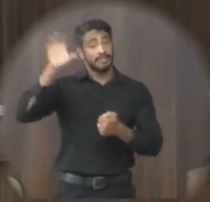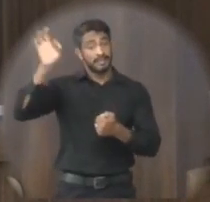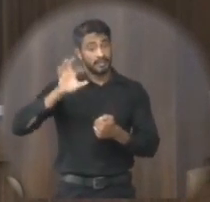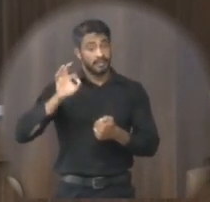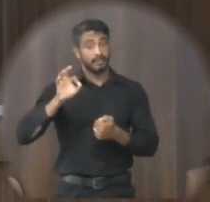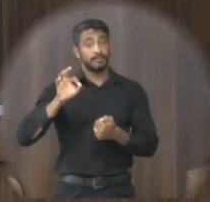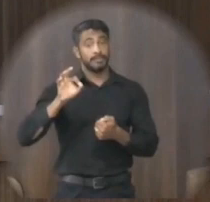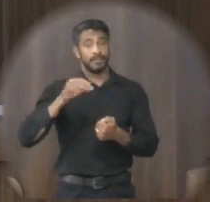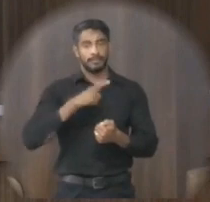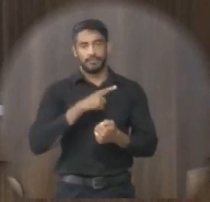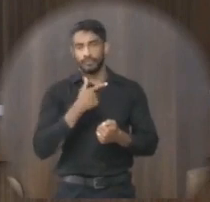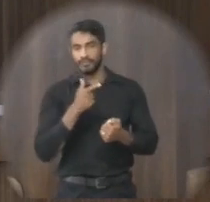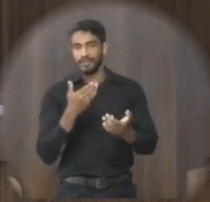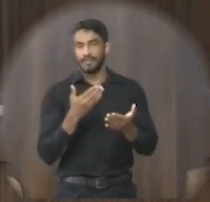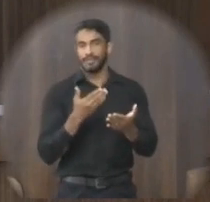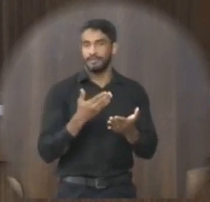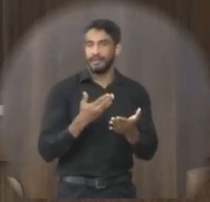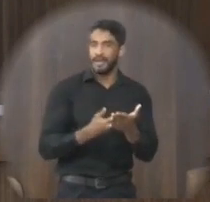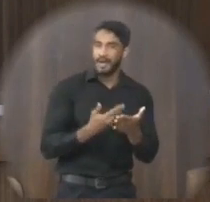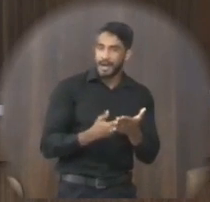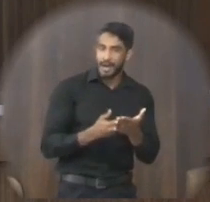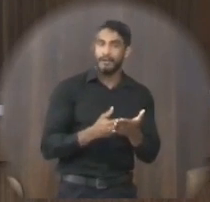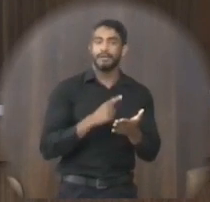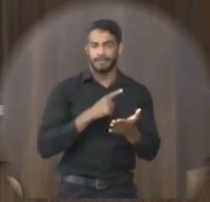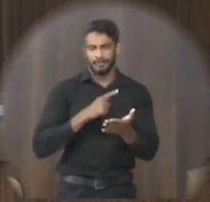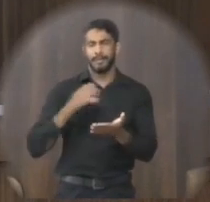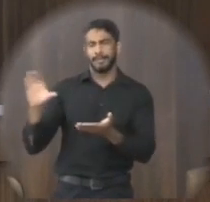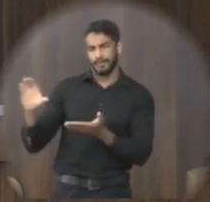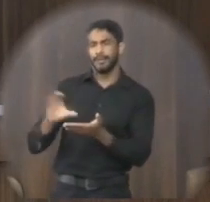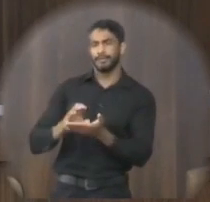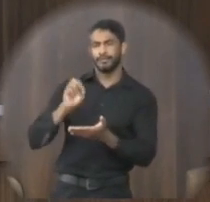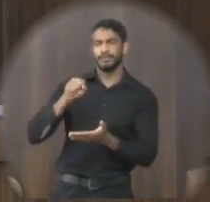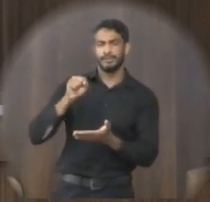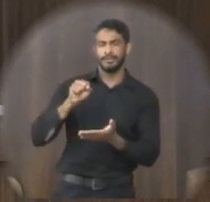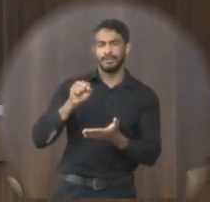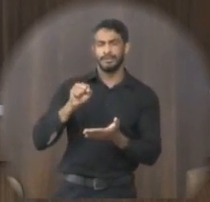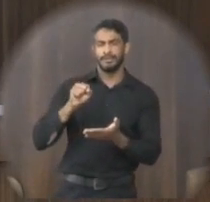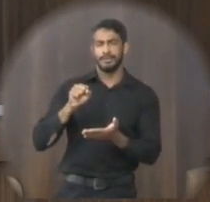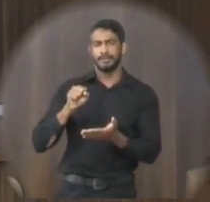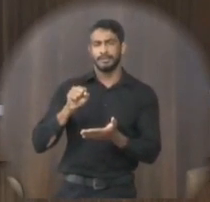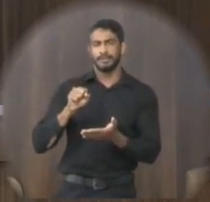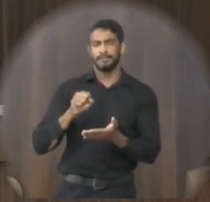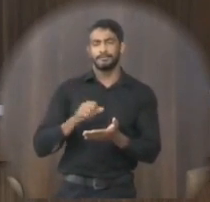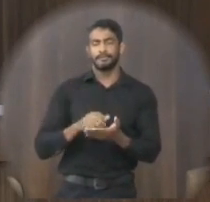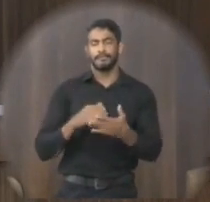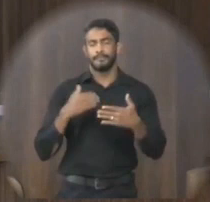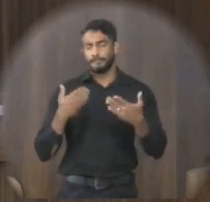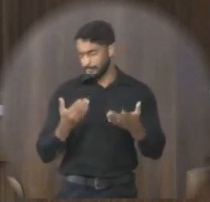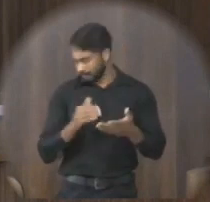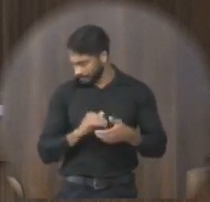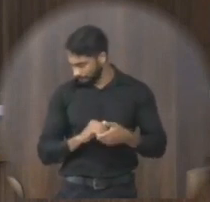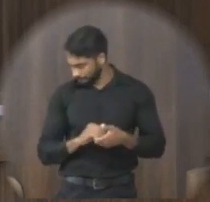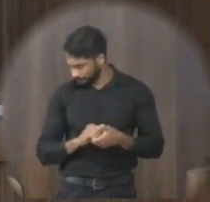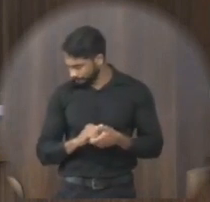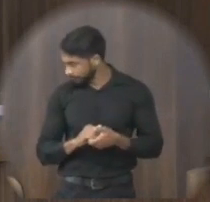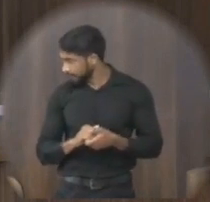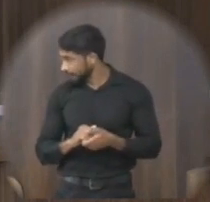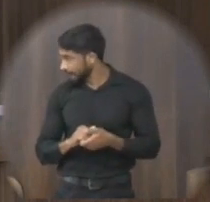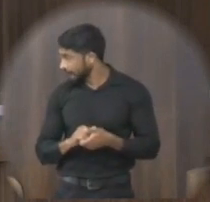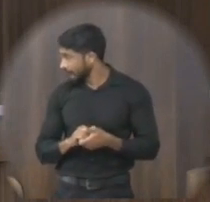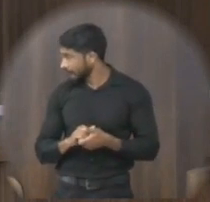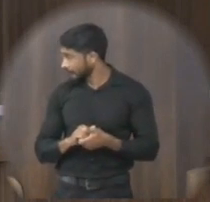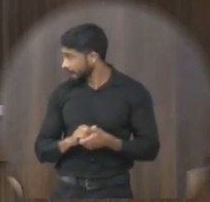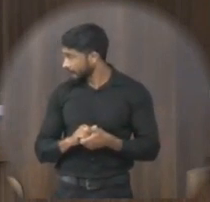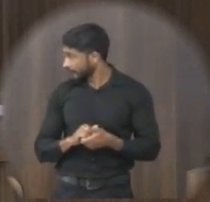atingido não teve aula está sobrando dinheiro a gente sabe disso e ele vai fazer isso aí coloquei também uma